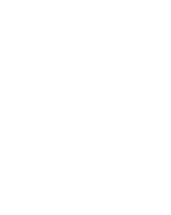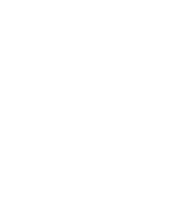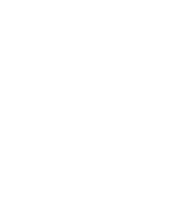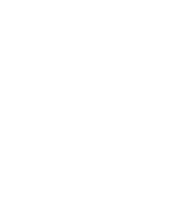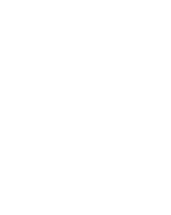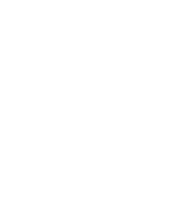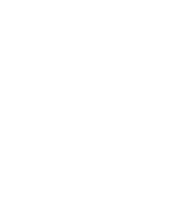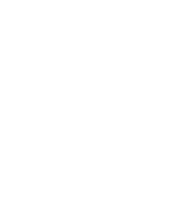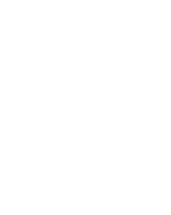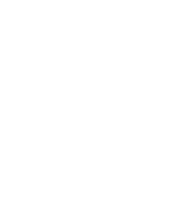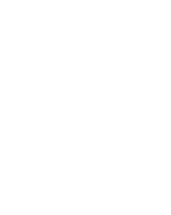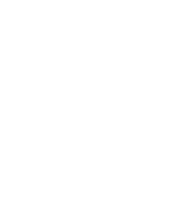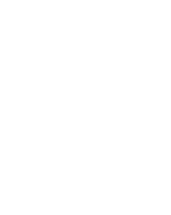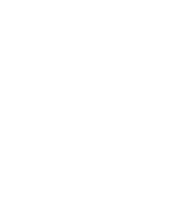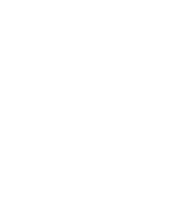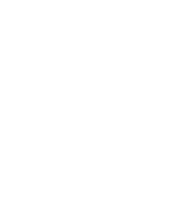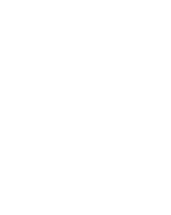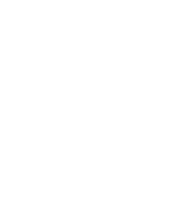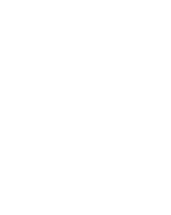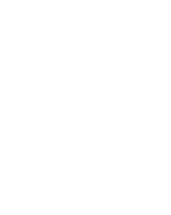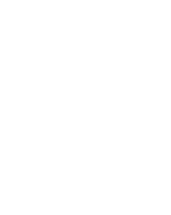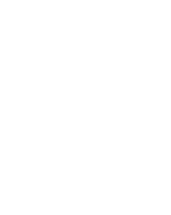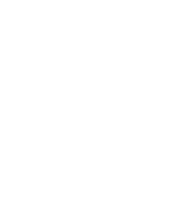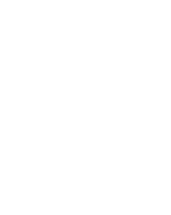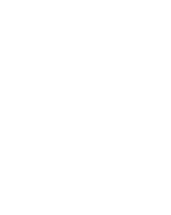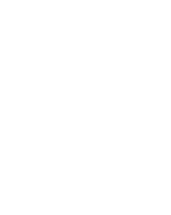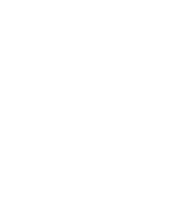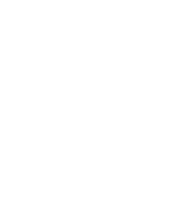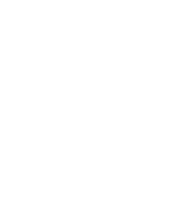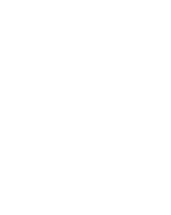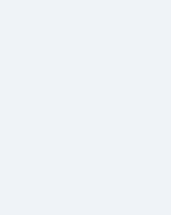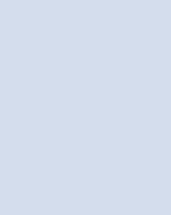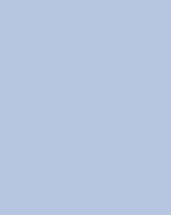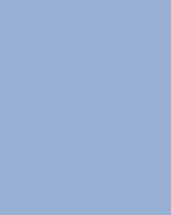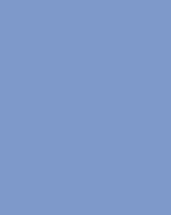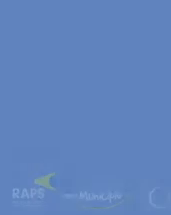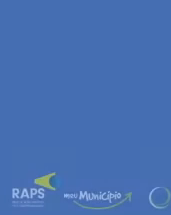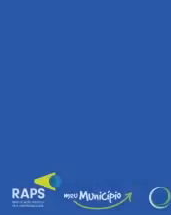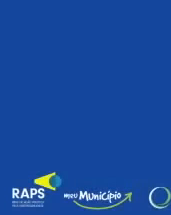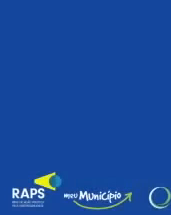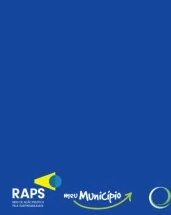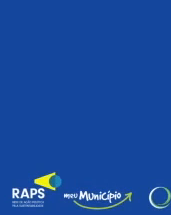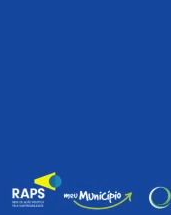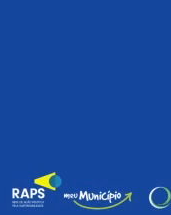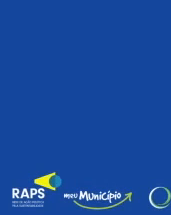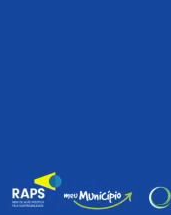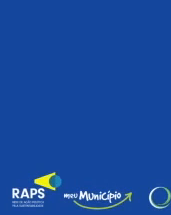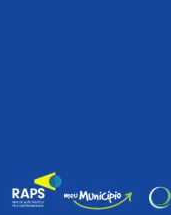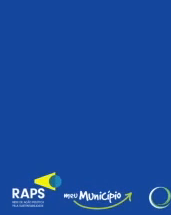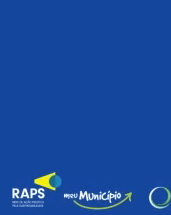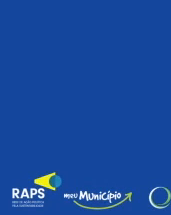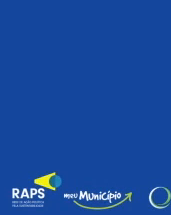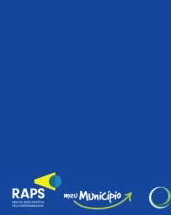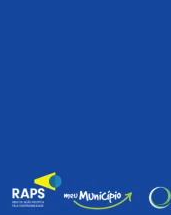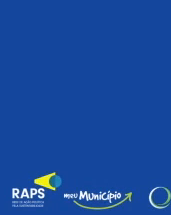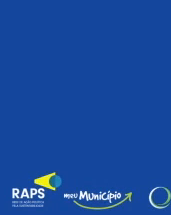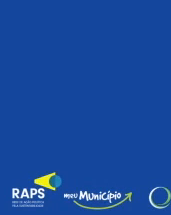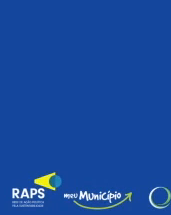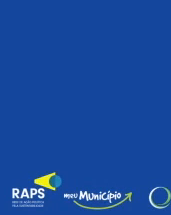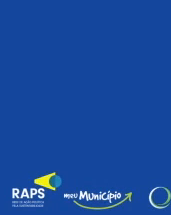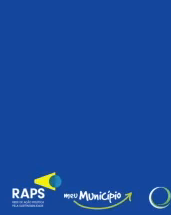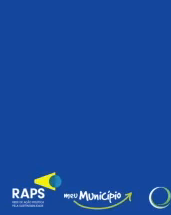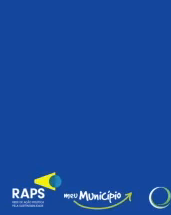Music Music Music Music Music